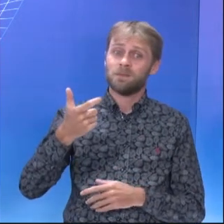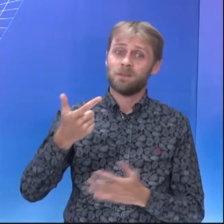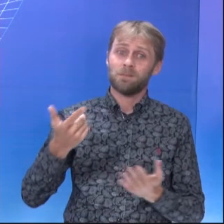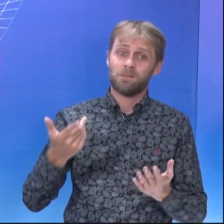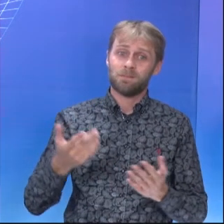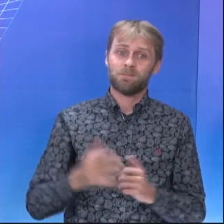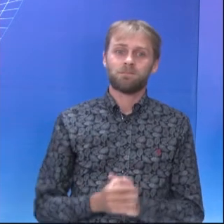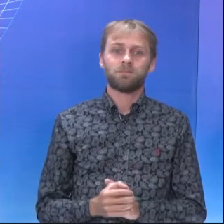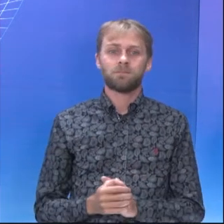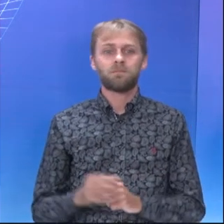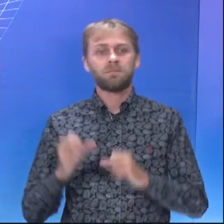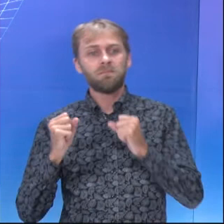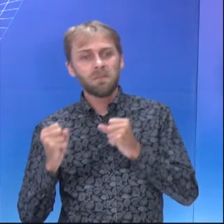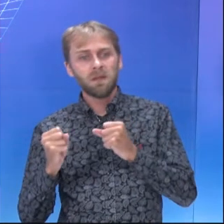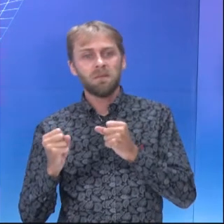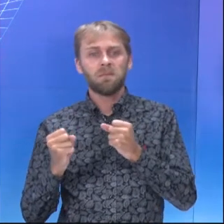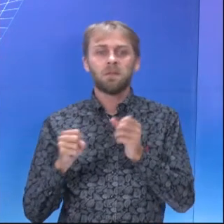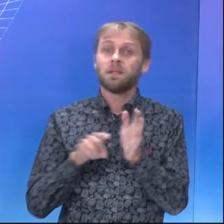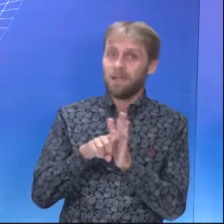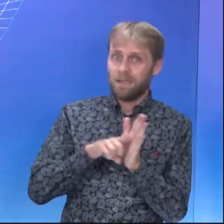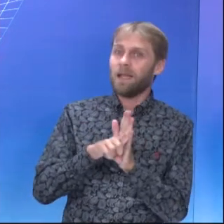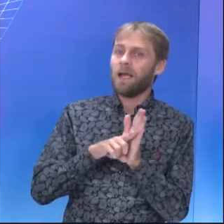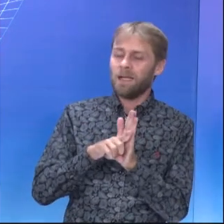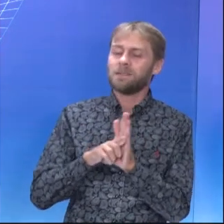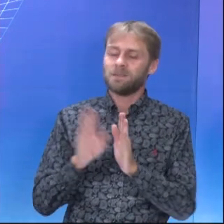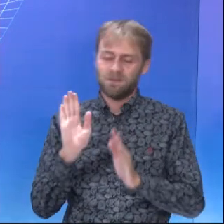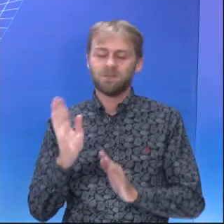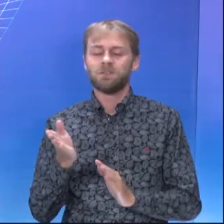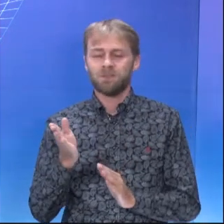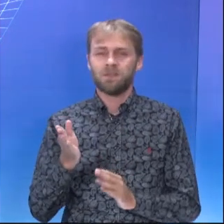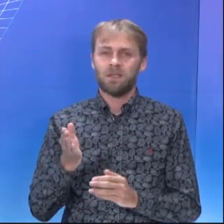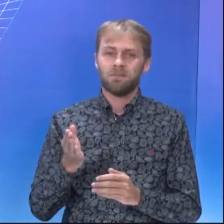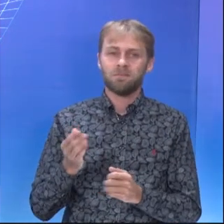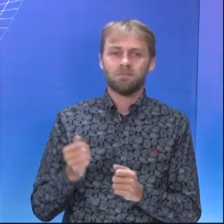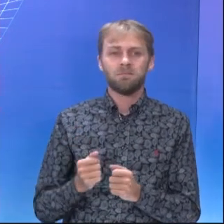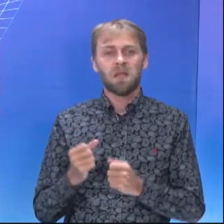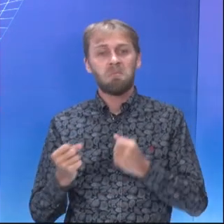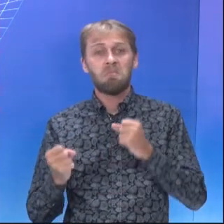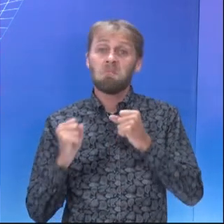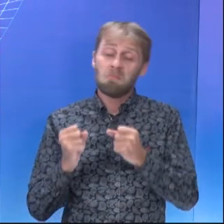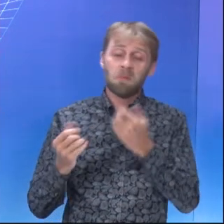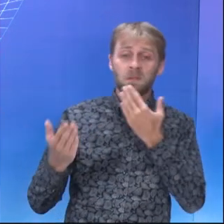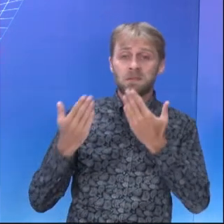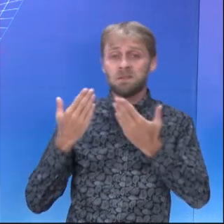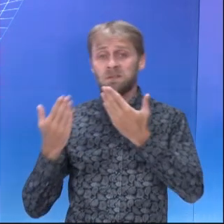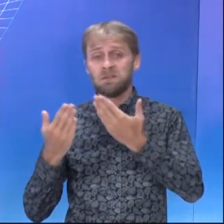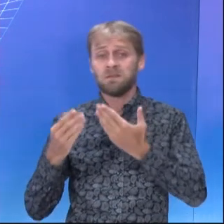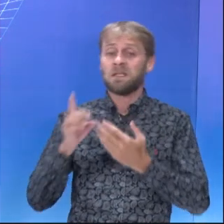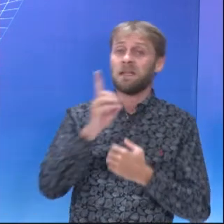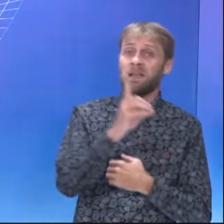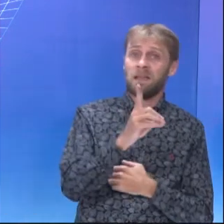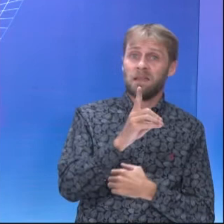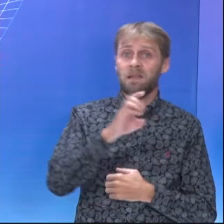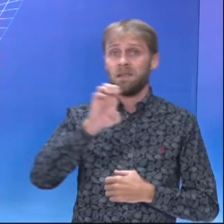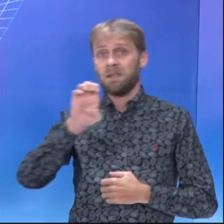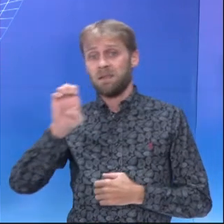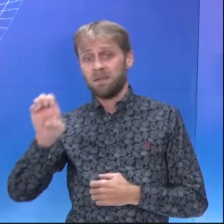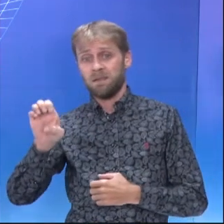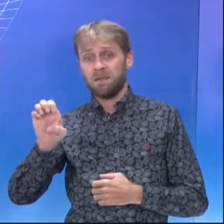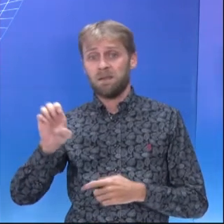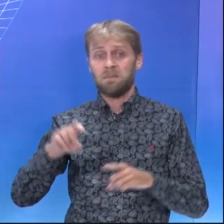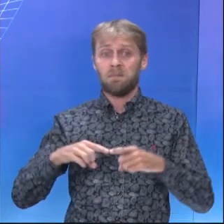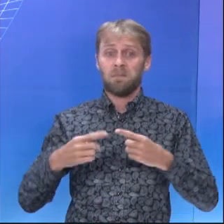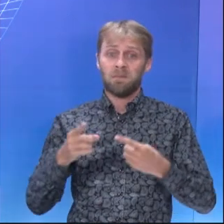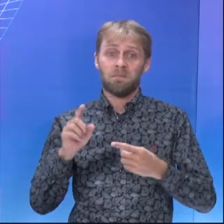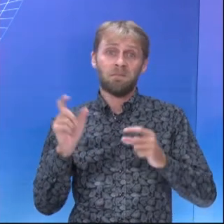arma. E aqui está a análise, né? Que a gente até comentou, já fez essa análise em conjunto. Poderão surgir dúvidas entre as alternativas